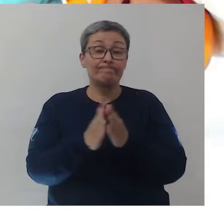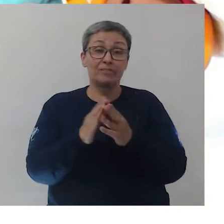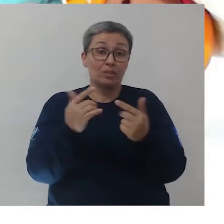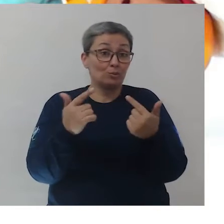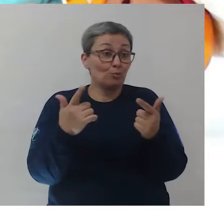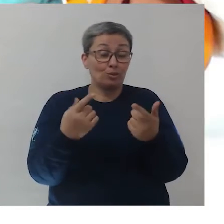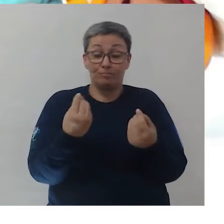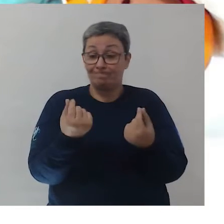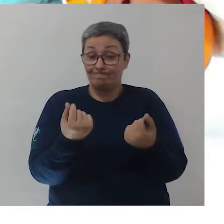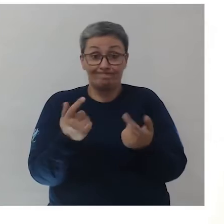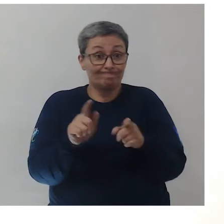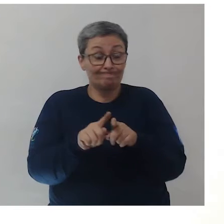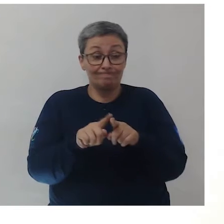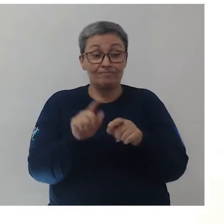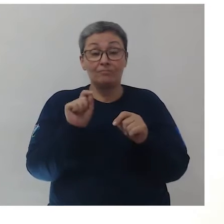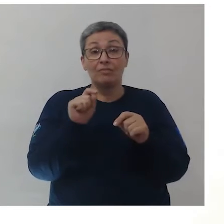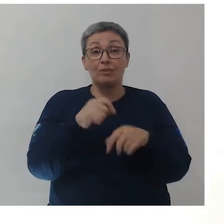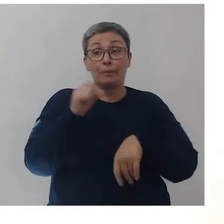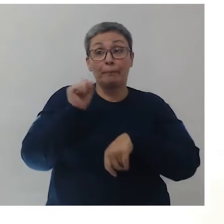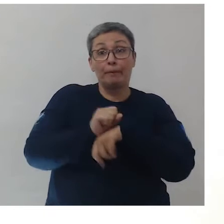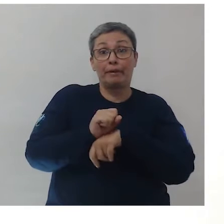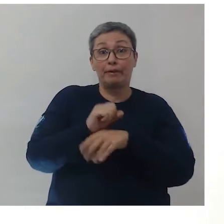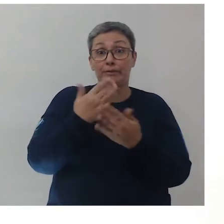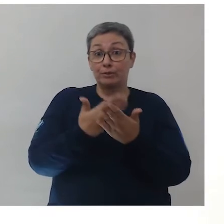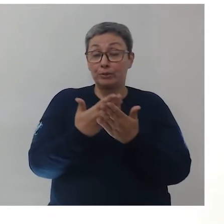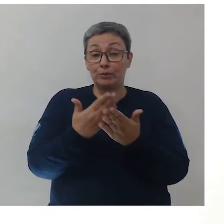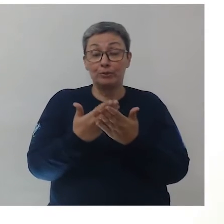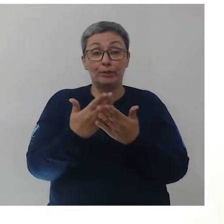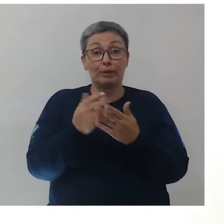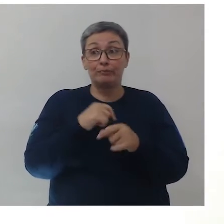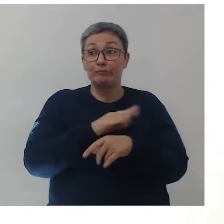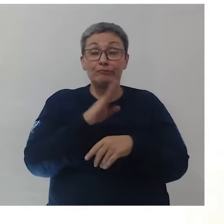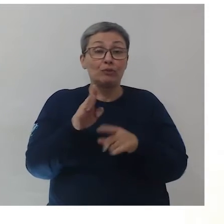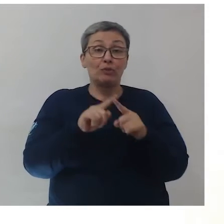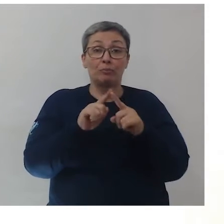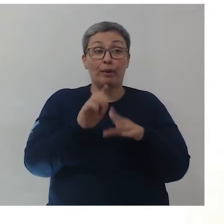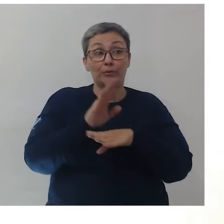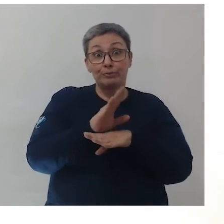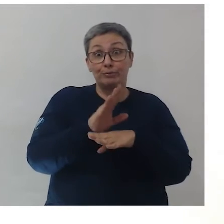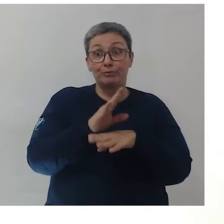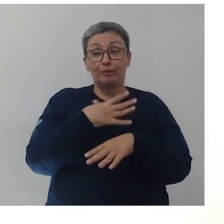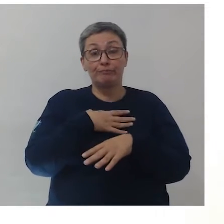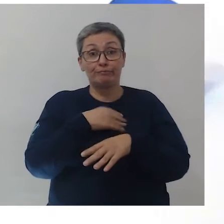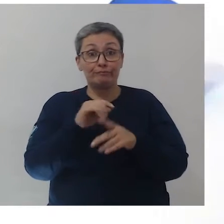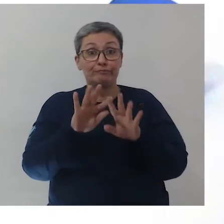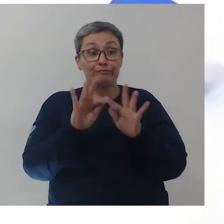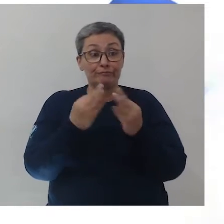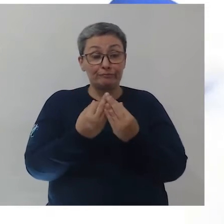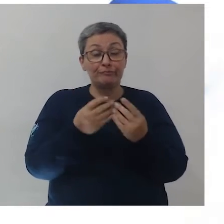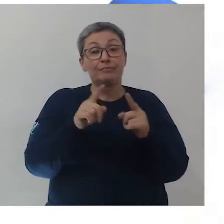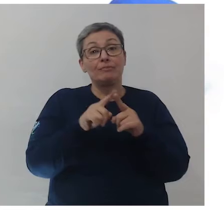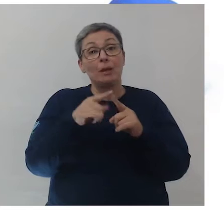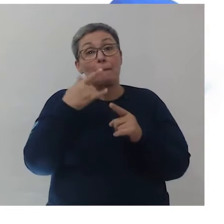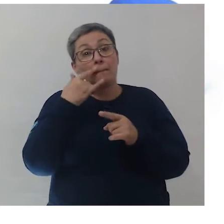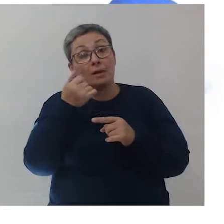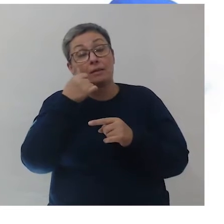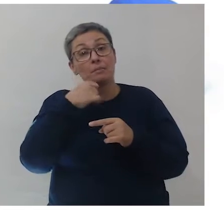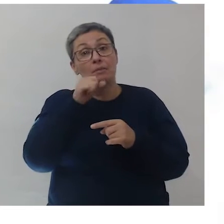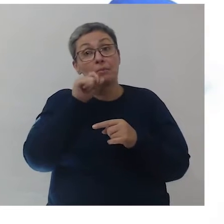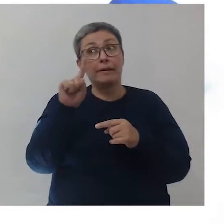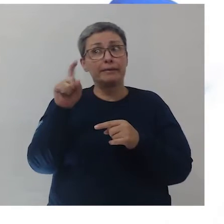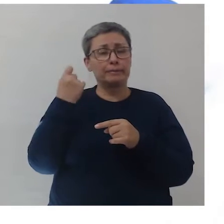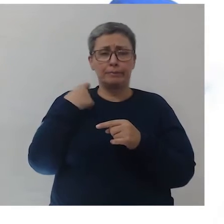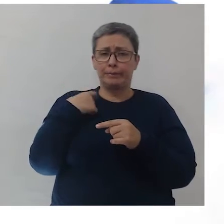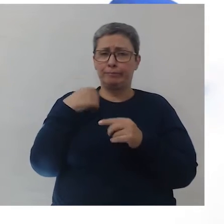Não tinham muitas condições, né? Eu tinha que parar de estudar, eu tinha que de estudar para poder ajudar eles. Os pais da gente,